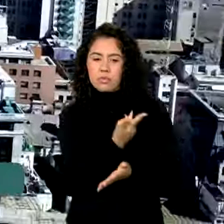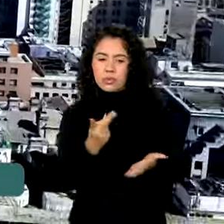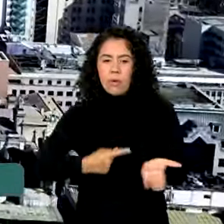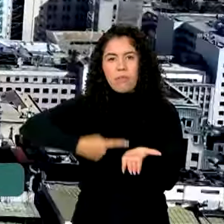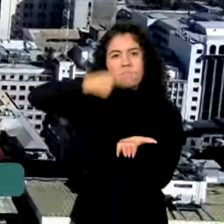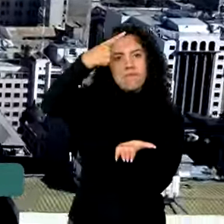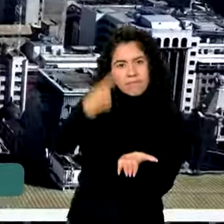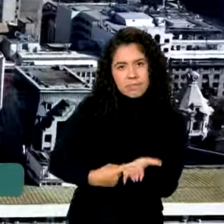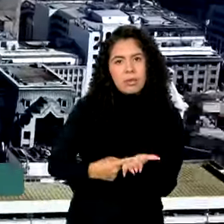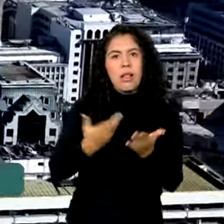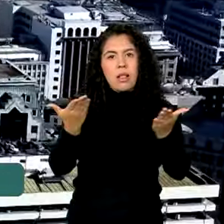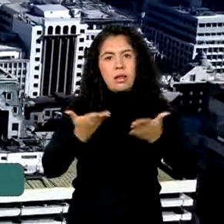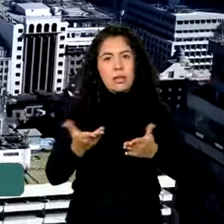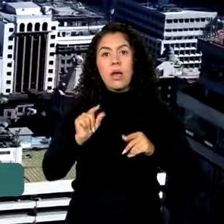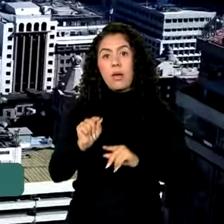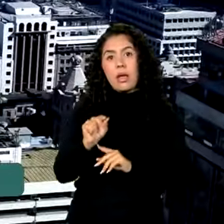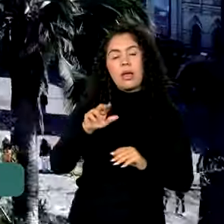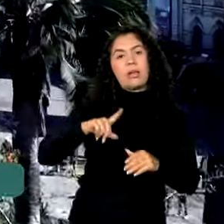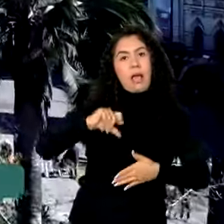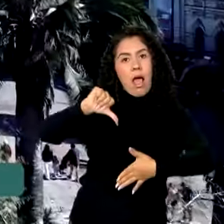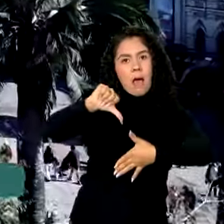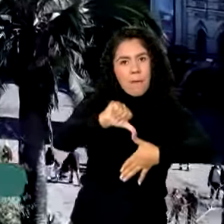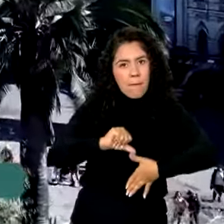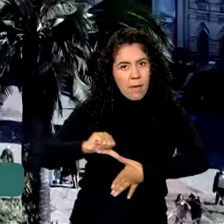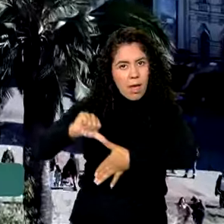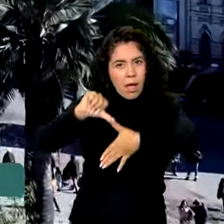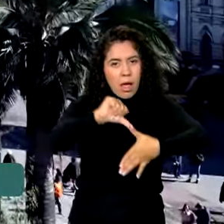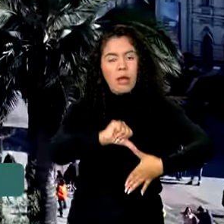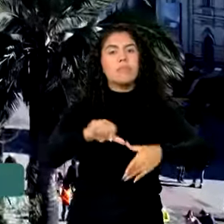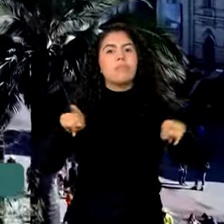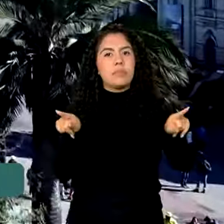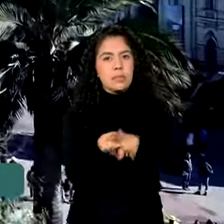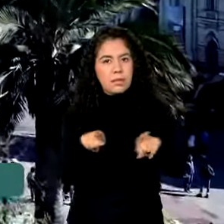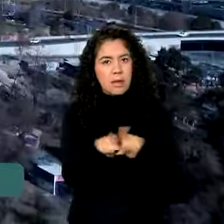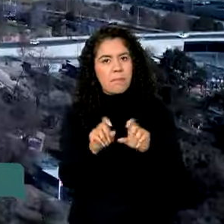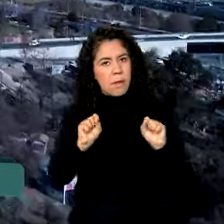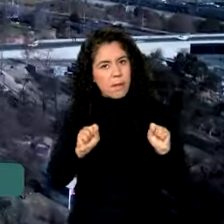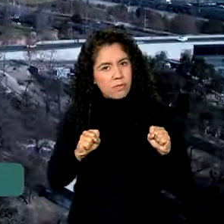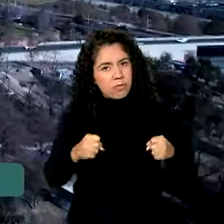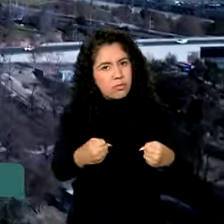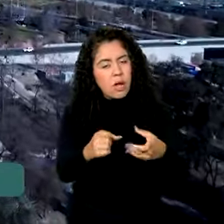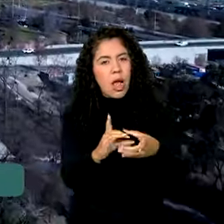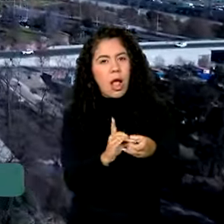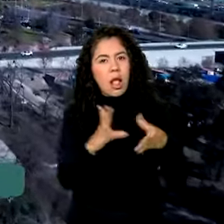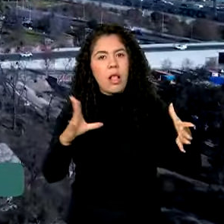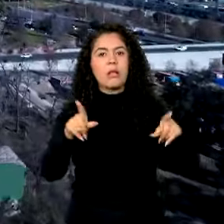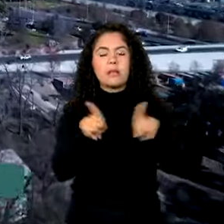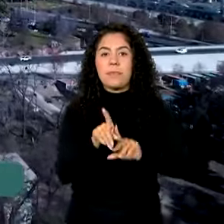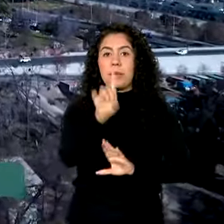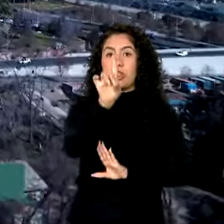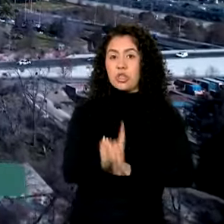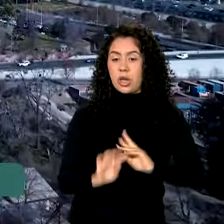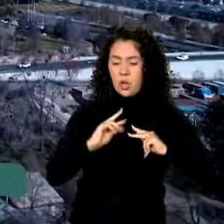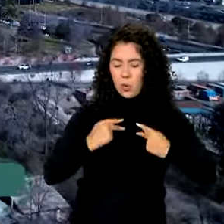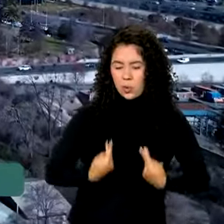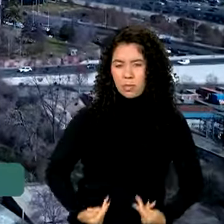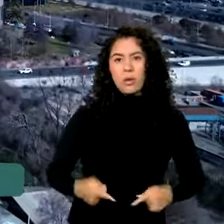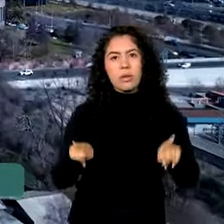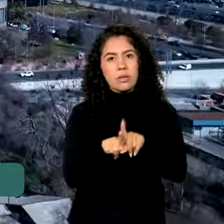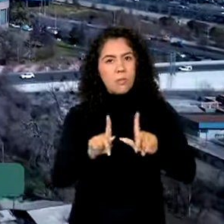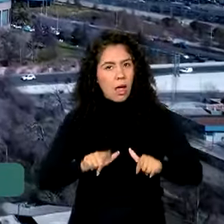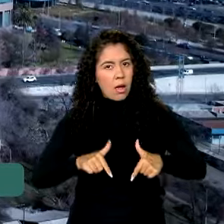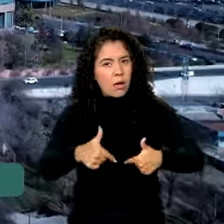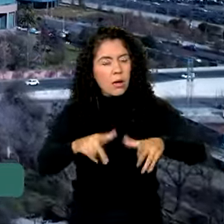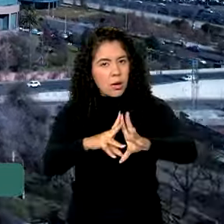integração da América do Sul, o fortalecimento da democracia e dos direitos humanos, o combate à